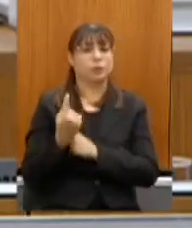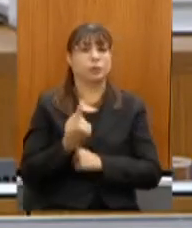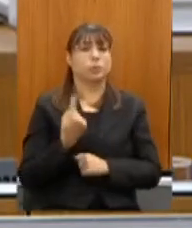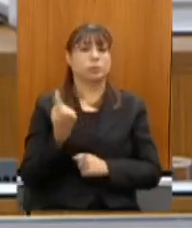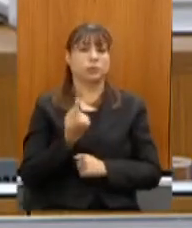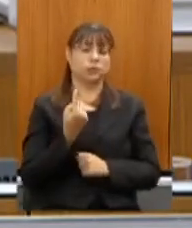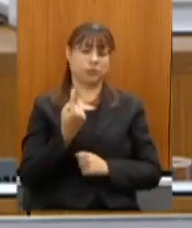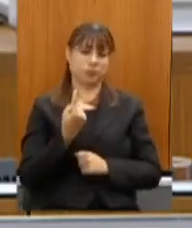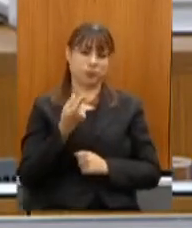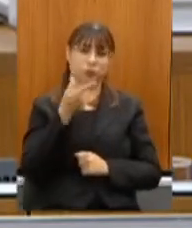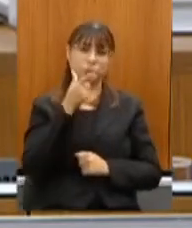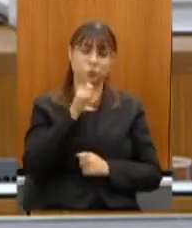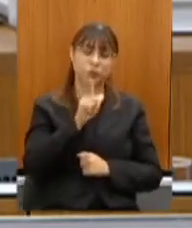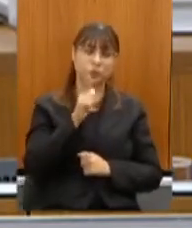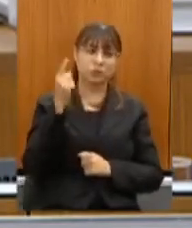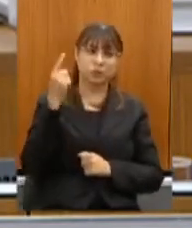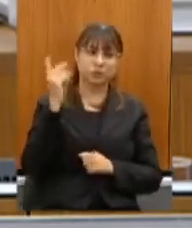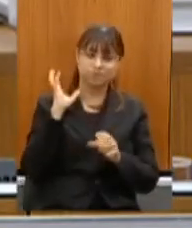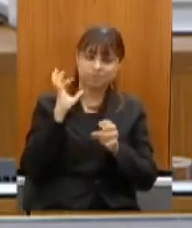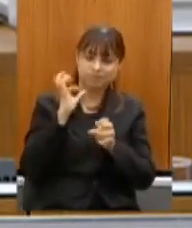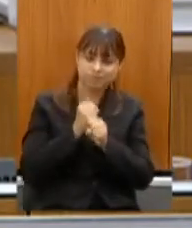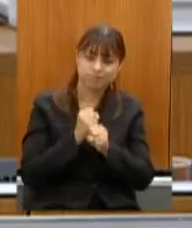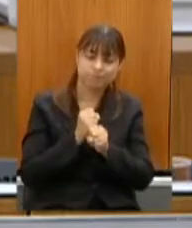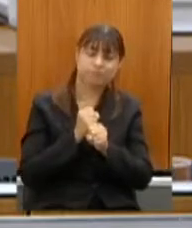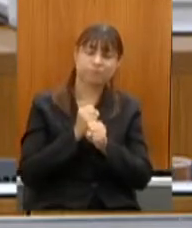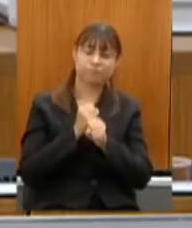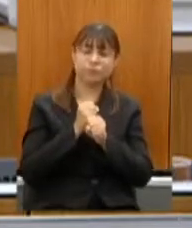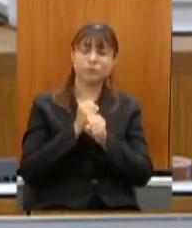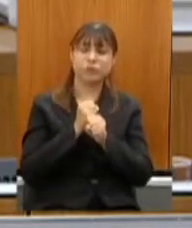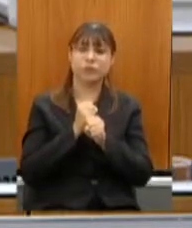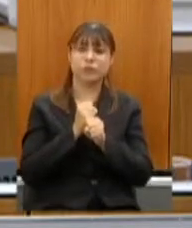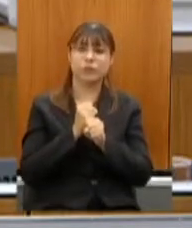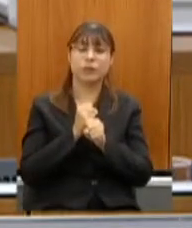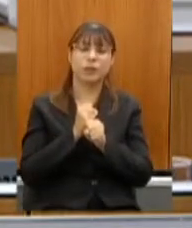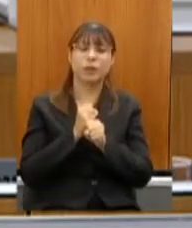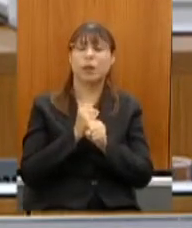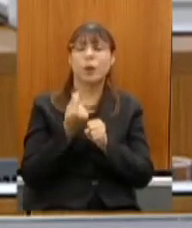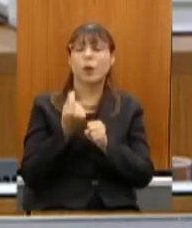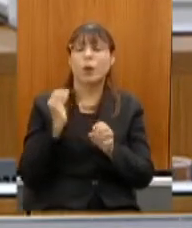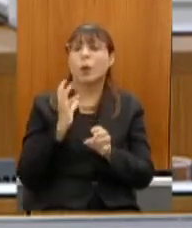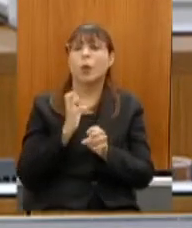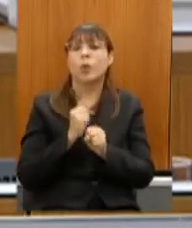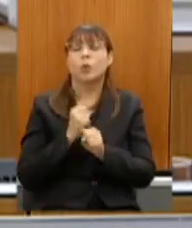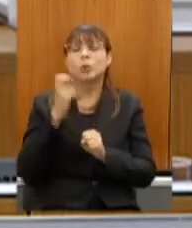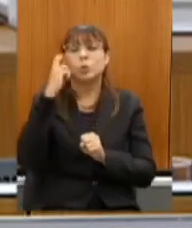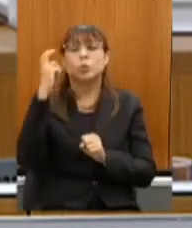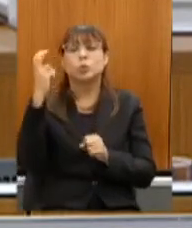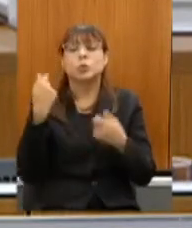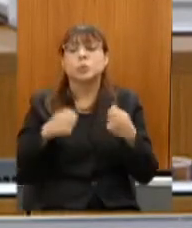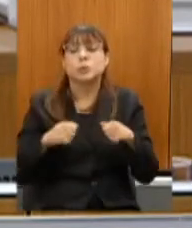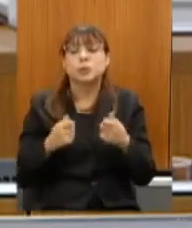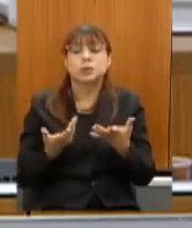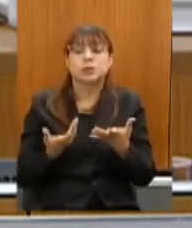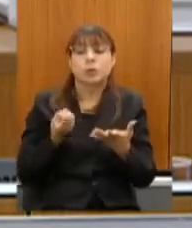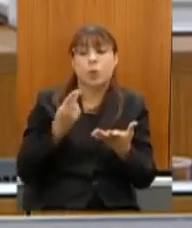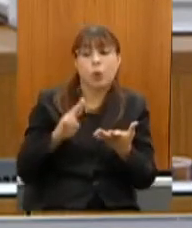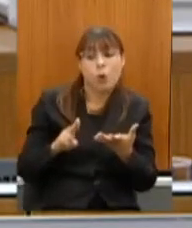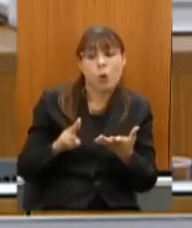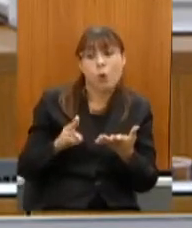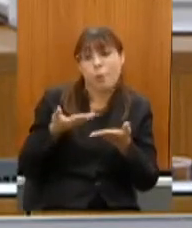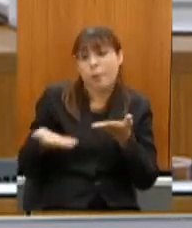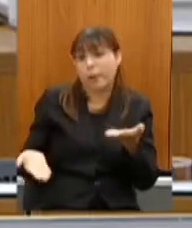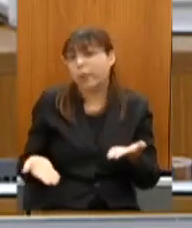que a gente possa mensurar ou fazer indicadores de quanto é que a cultura está desejando está deixando no mercado